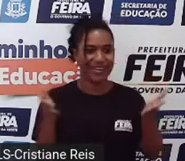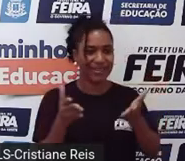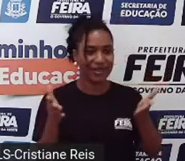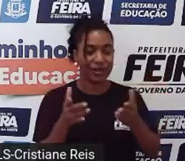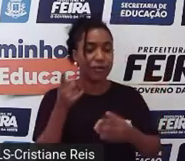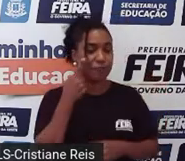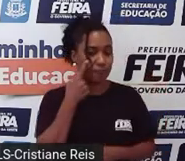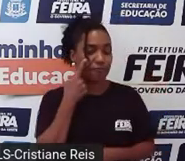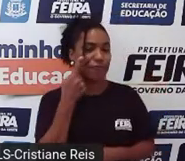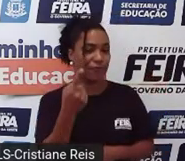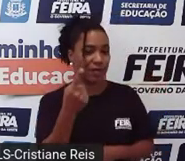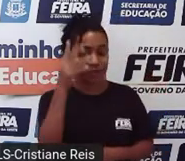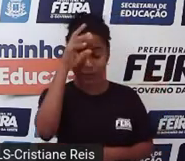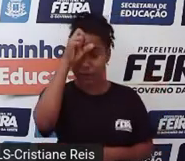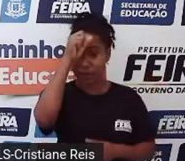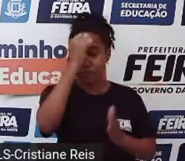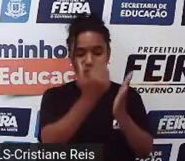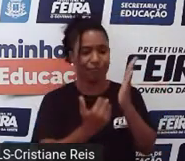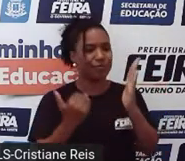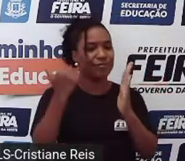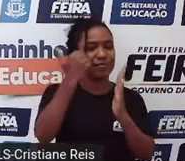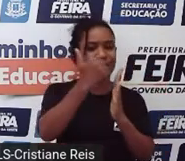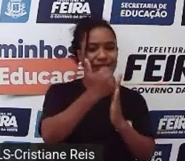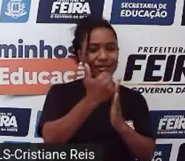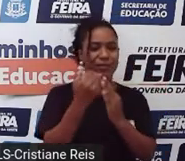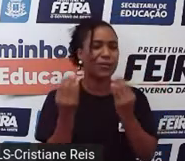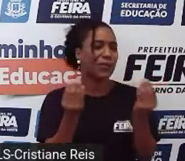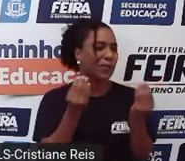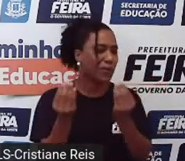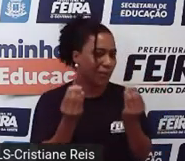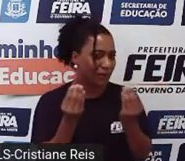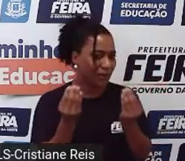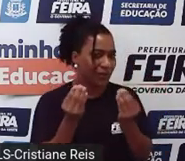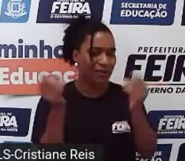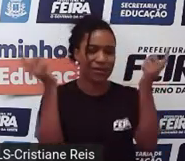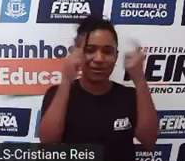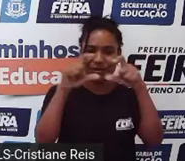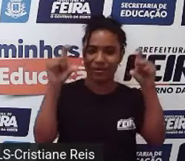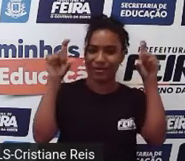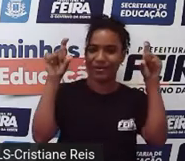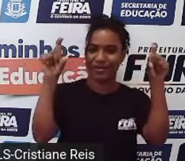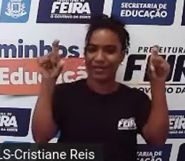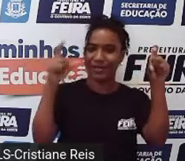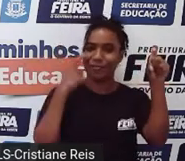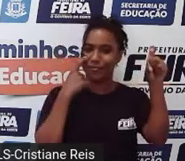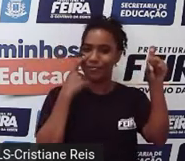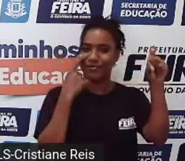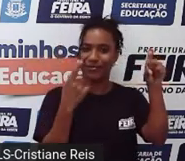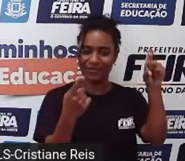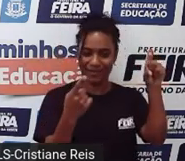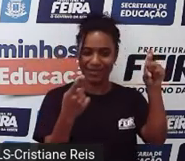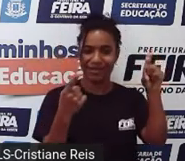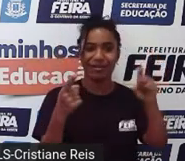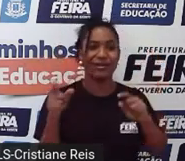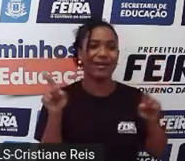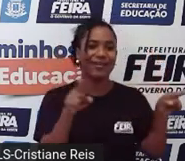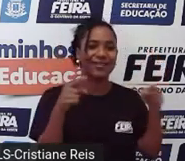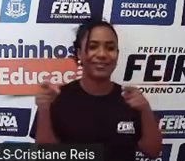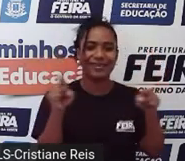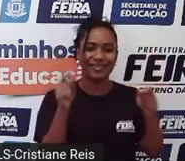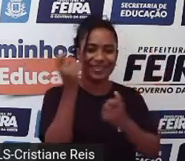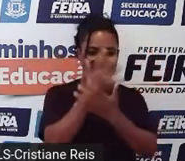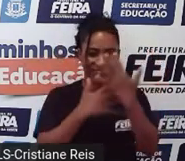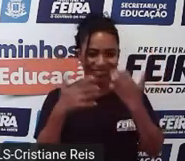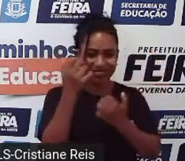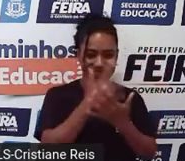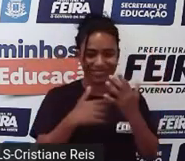vamos ampliar um pouco mais o nosso conhecimento a respeito do tema Let's sing the song. Então, vamos cantar uma canção.